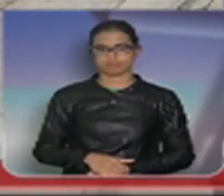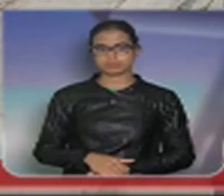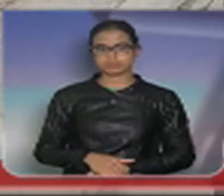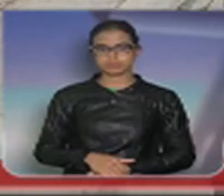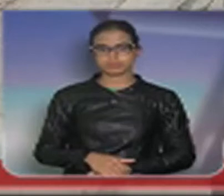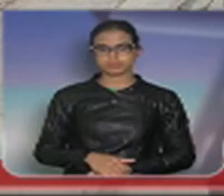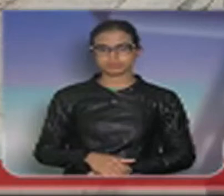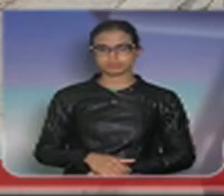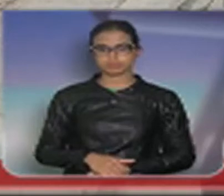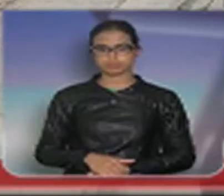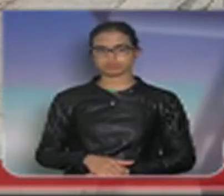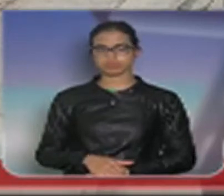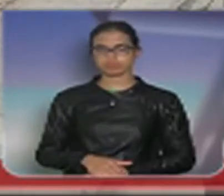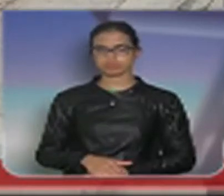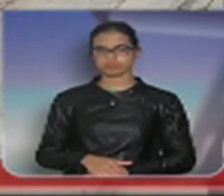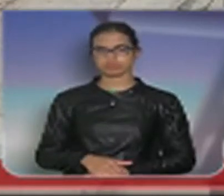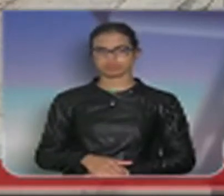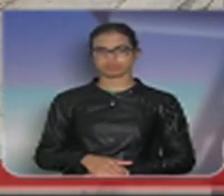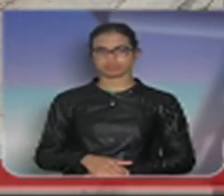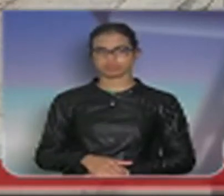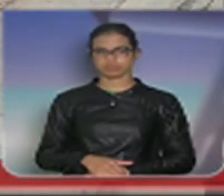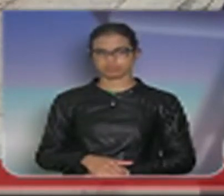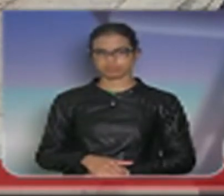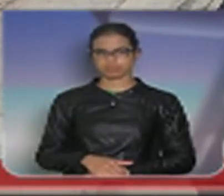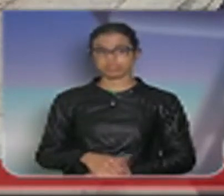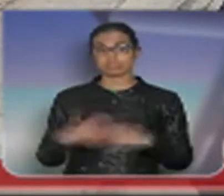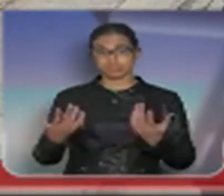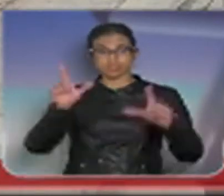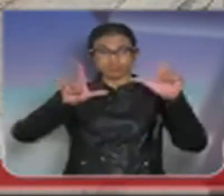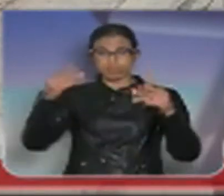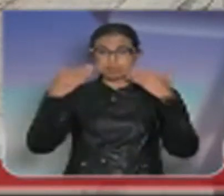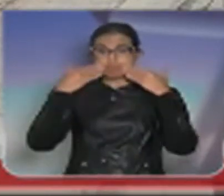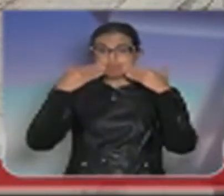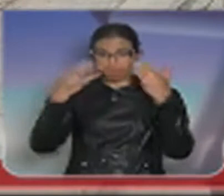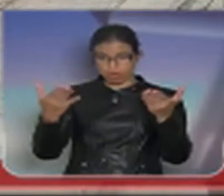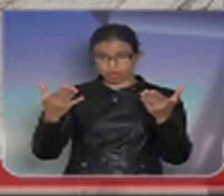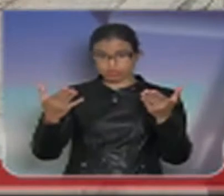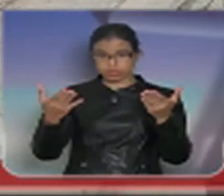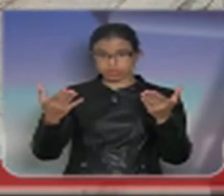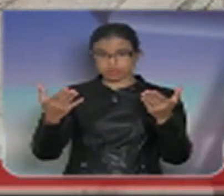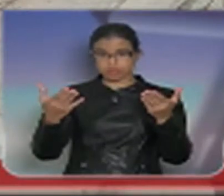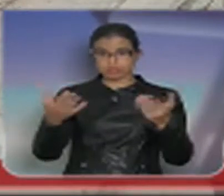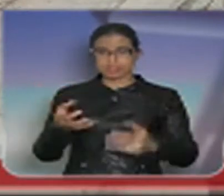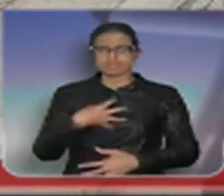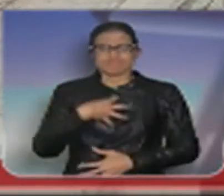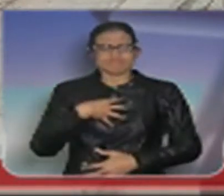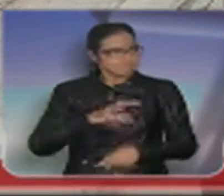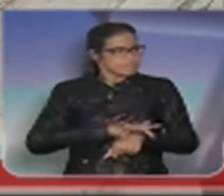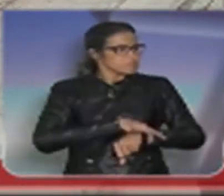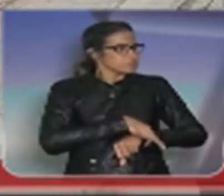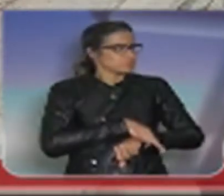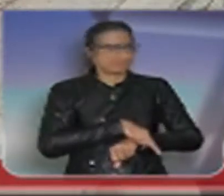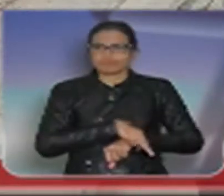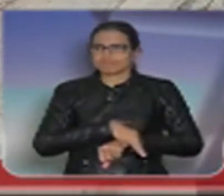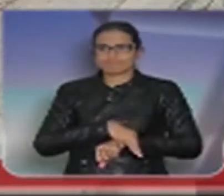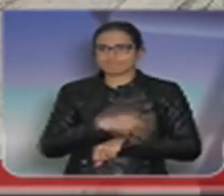Isso faz com que a sensação de insegurança aumente, porque a turma fala, pô, já está tão ruim, e o policial,